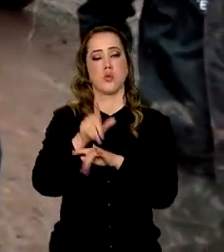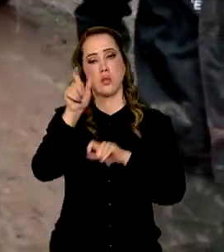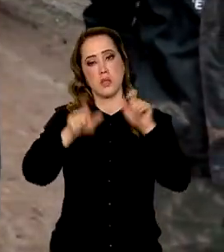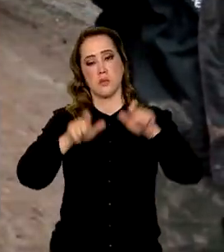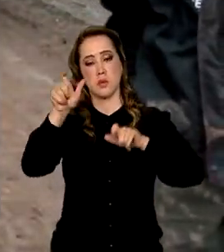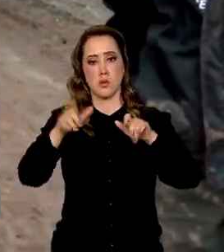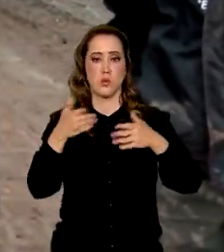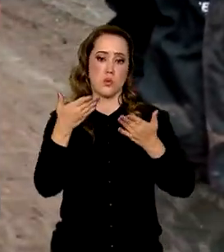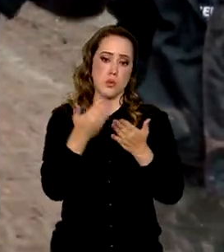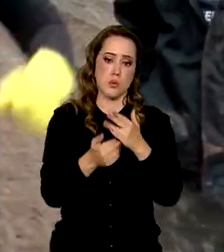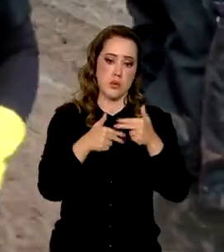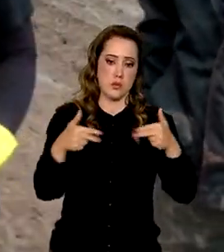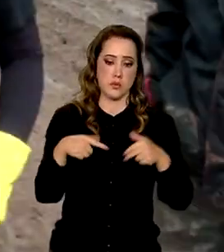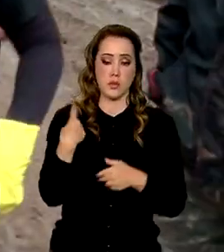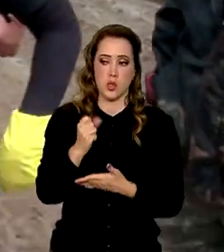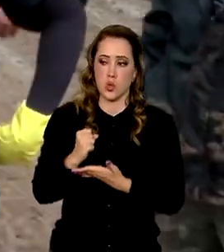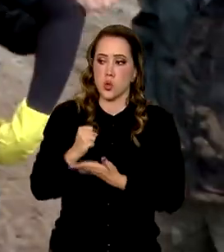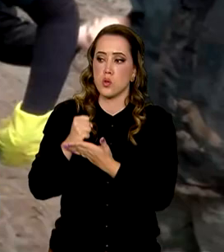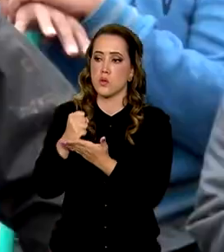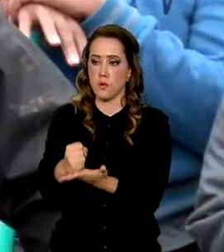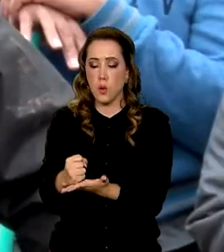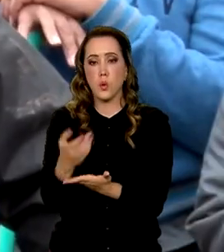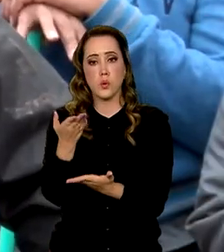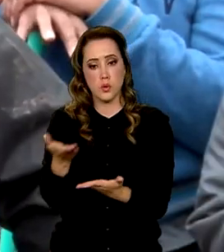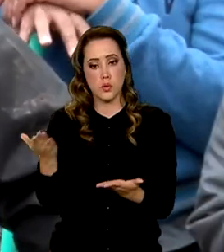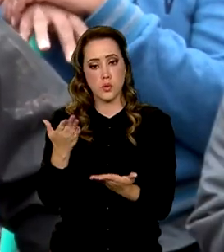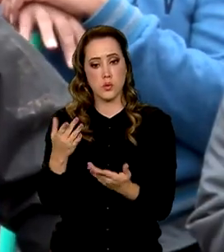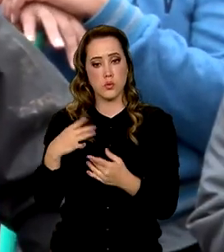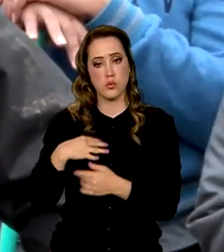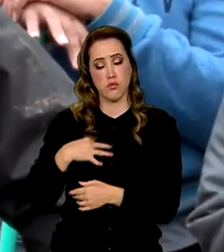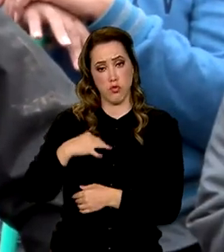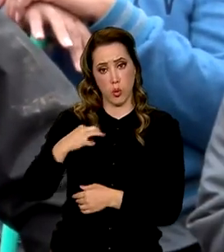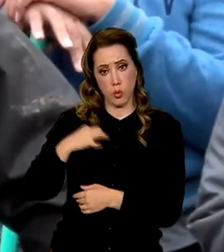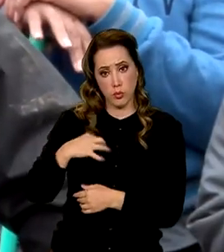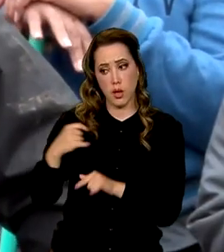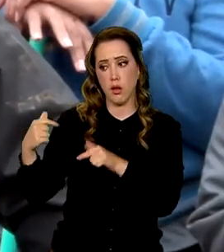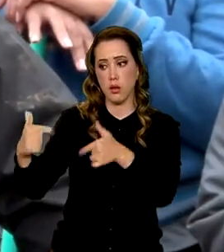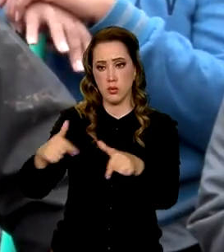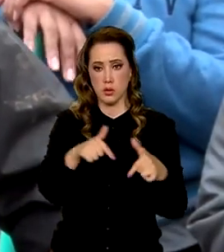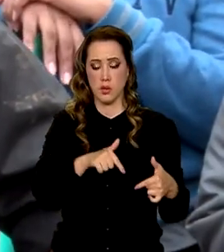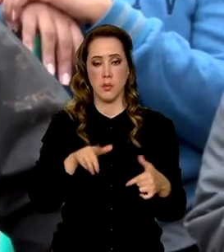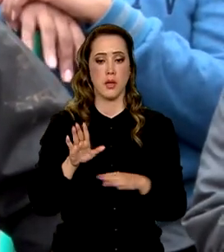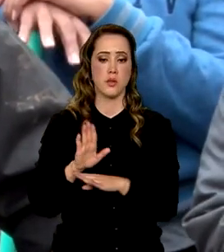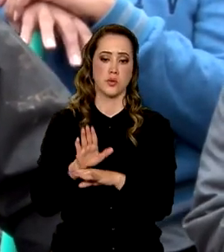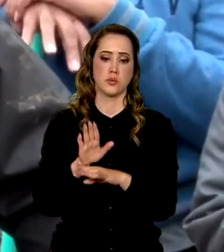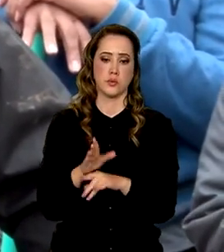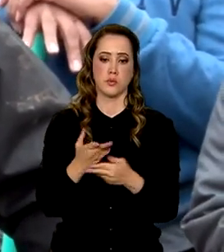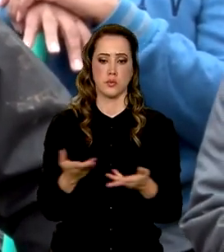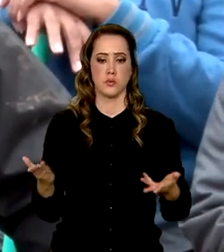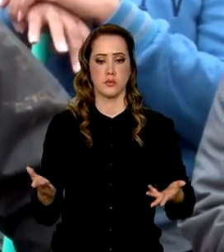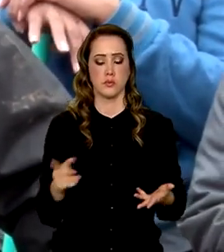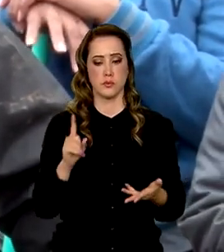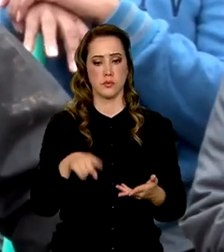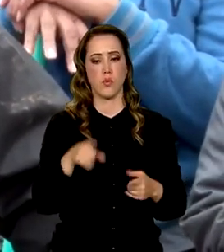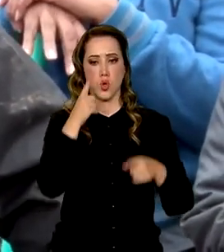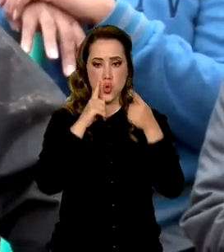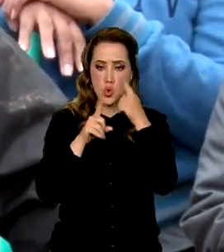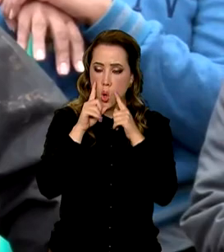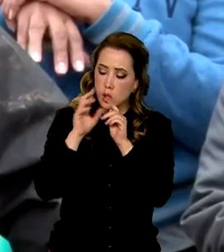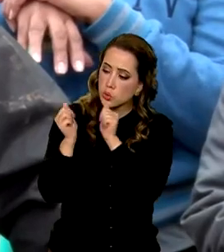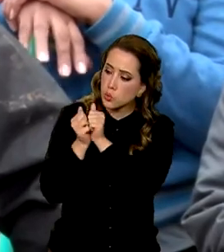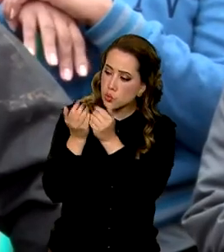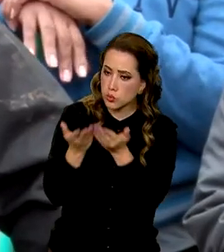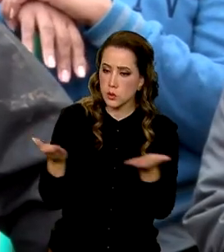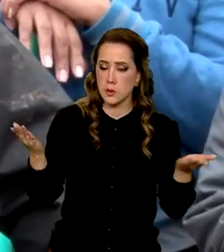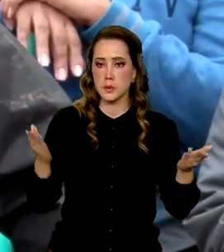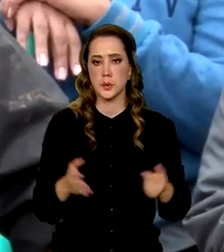ciclone. Essa doação nossa, né? Sendo com o trabalho, ajudando, enfim, chorando junto com